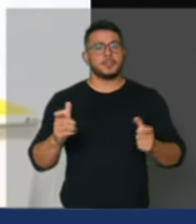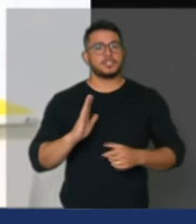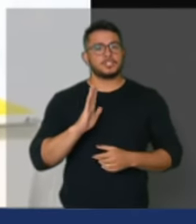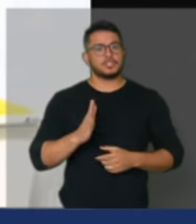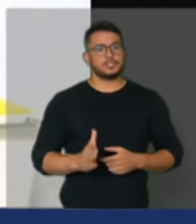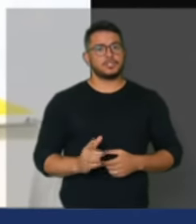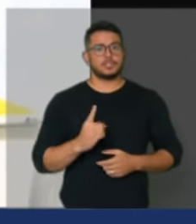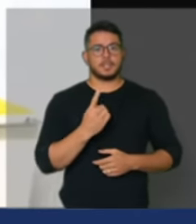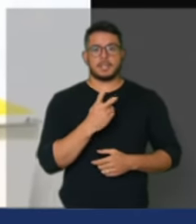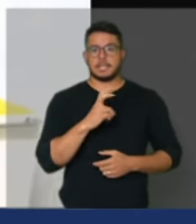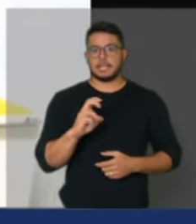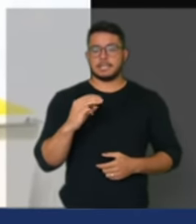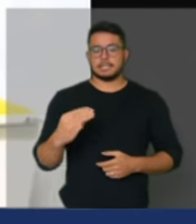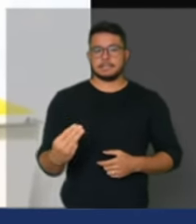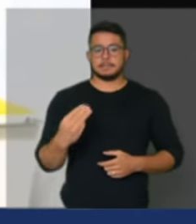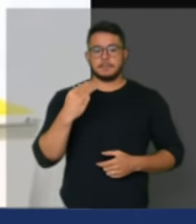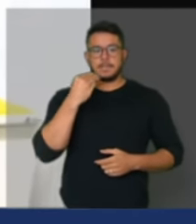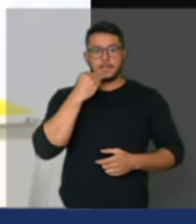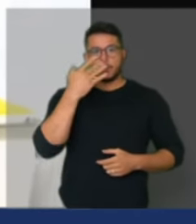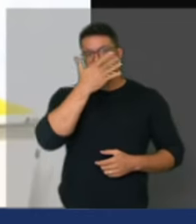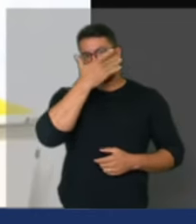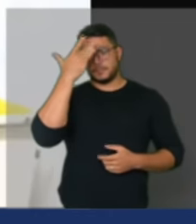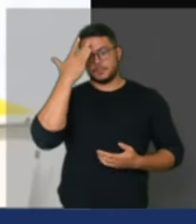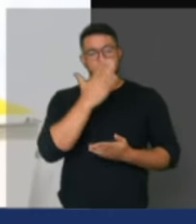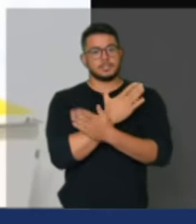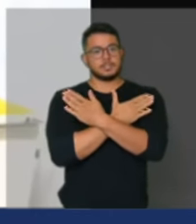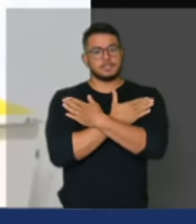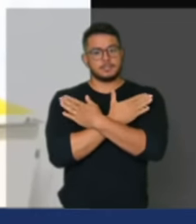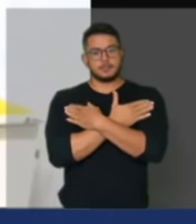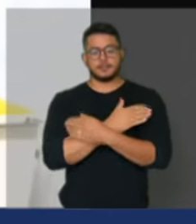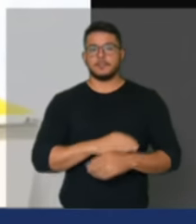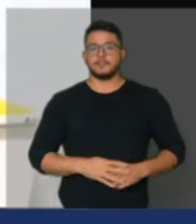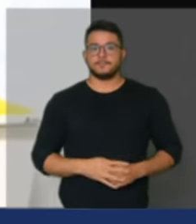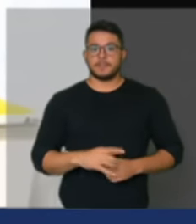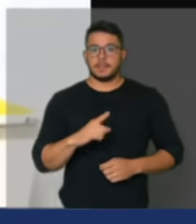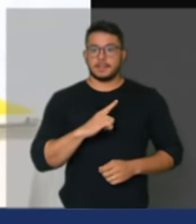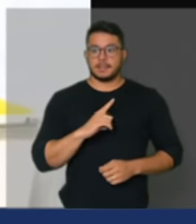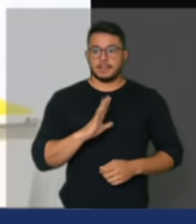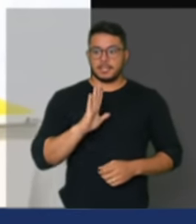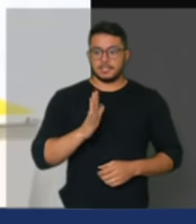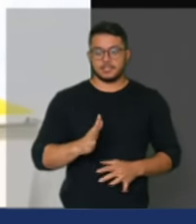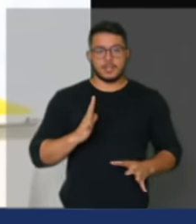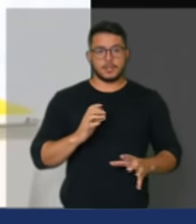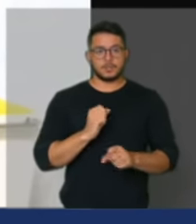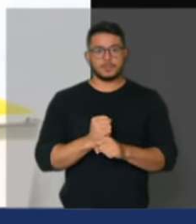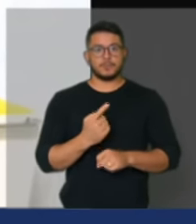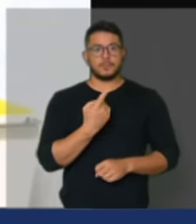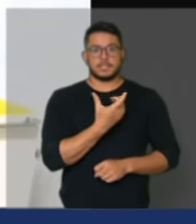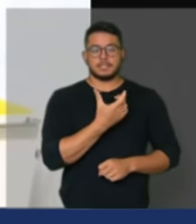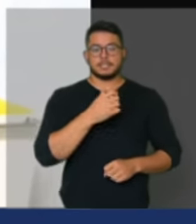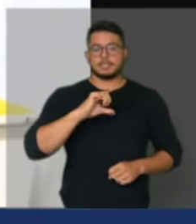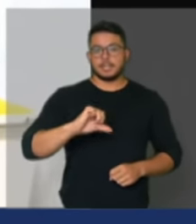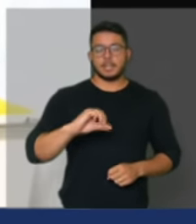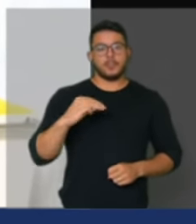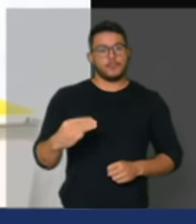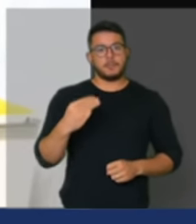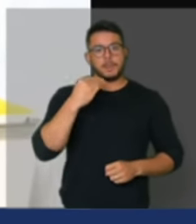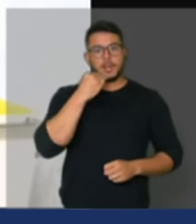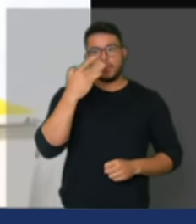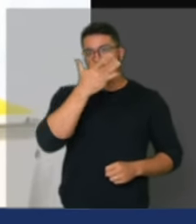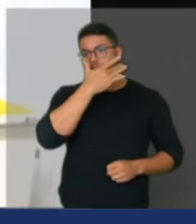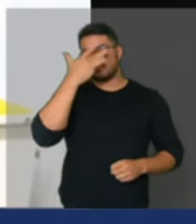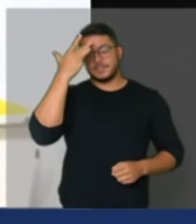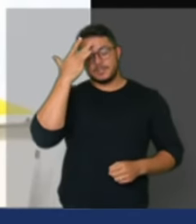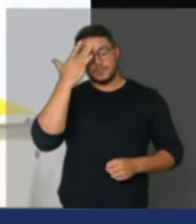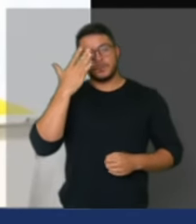milhões de brasileiros que estão na extrema pobreza, de fato estão na miséria, nós temos